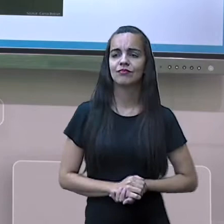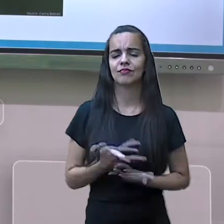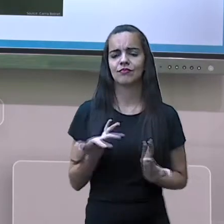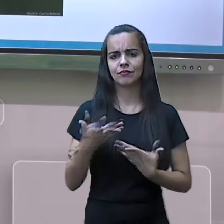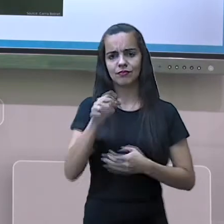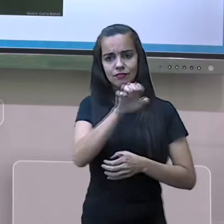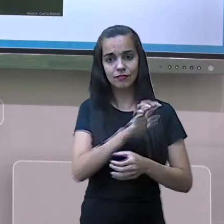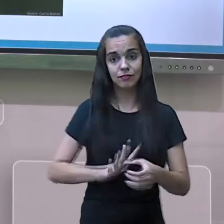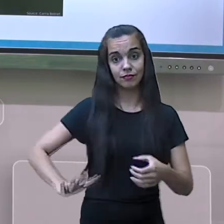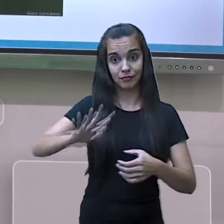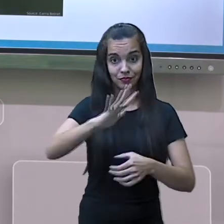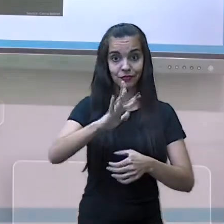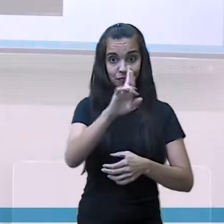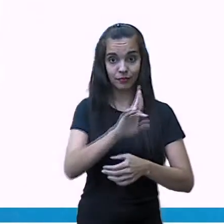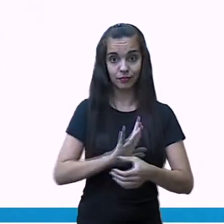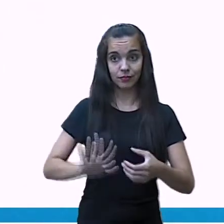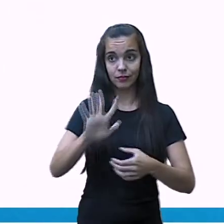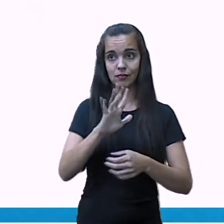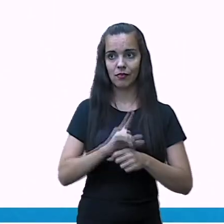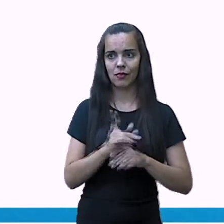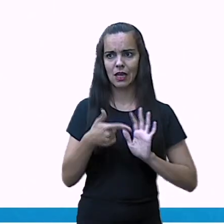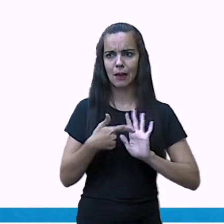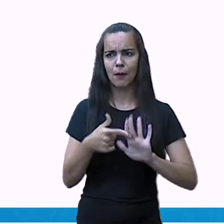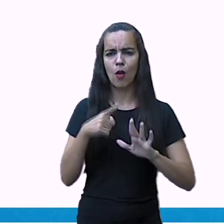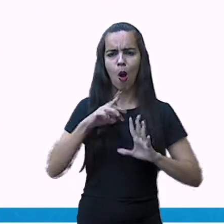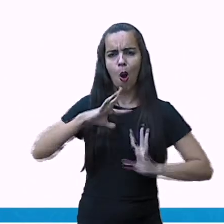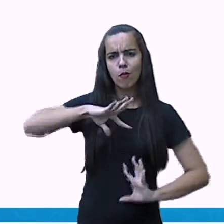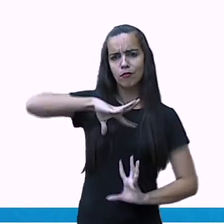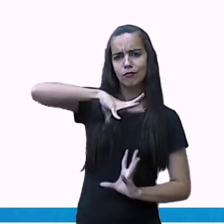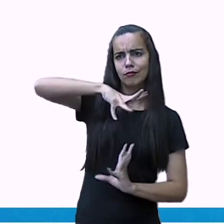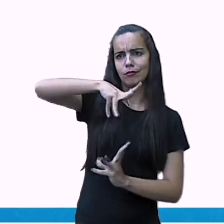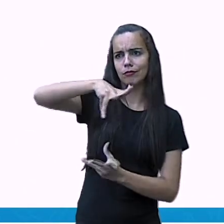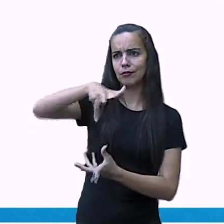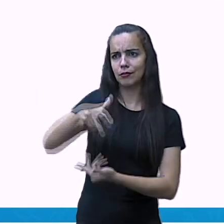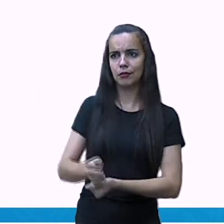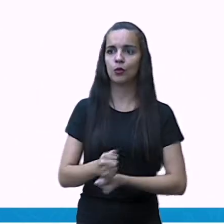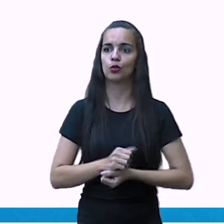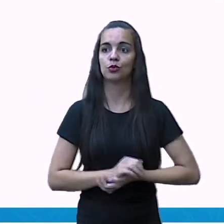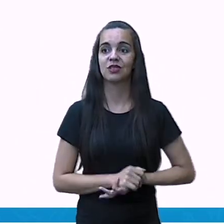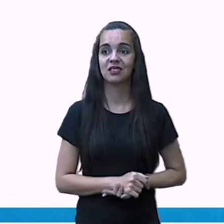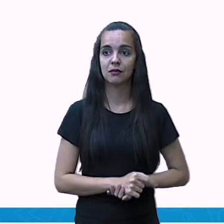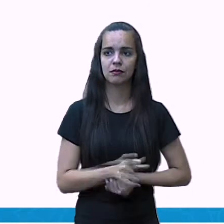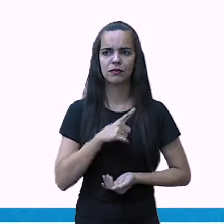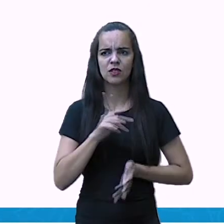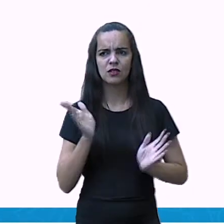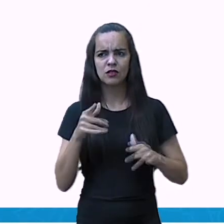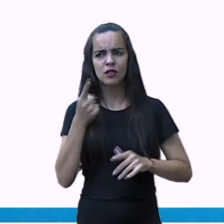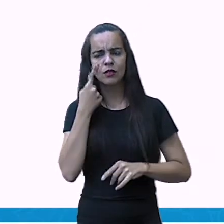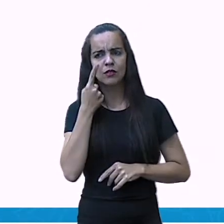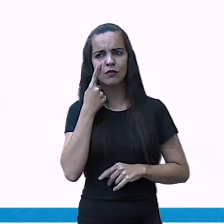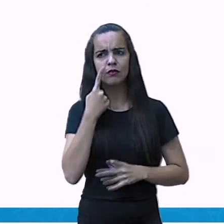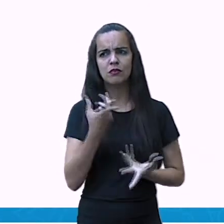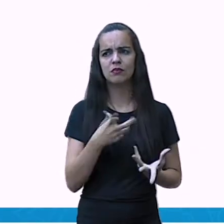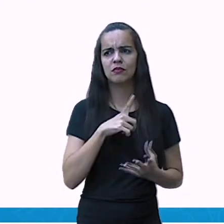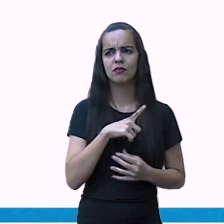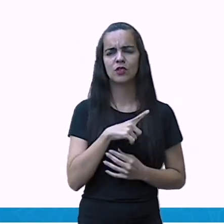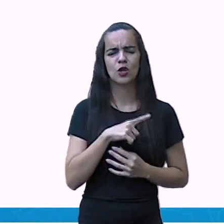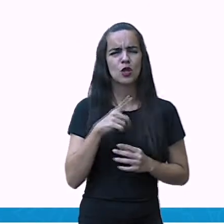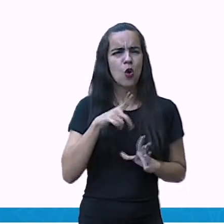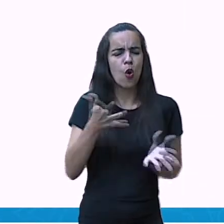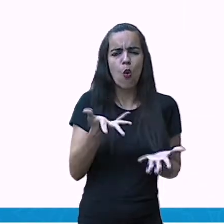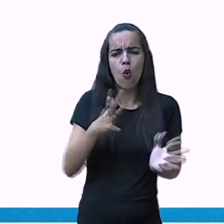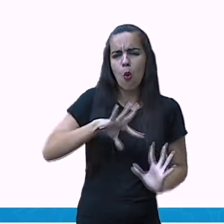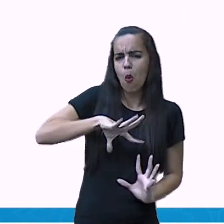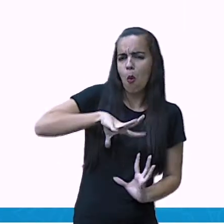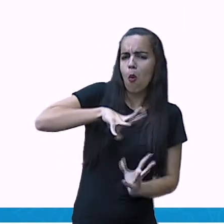Regiões metropolitanas no mundo. Sempre lembrando, nós vivemos em um mundo globalizado. Então,